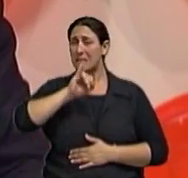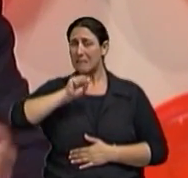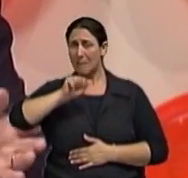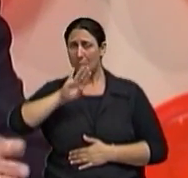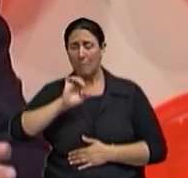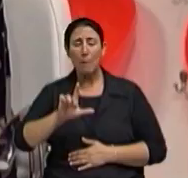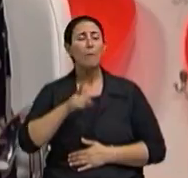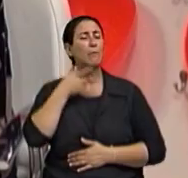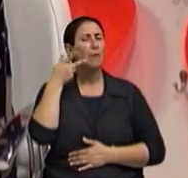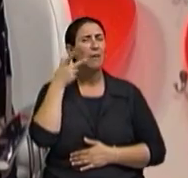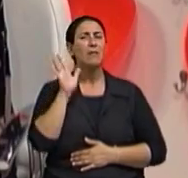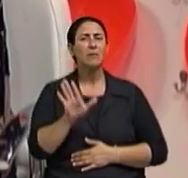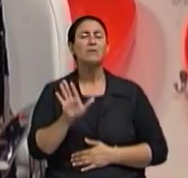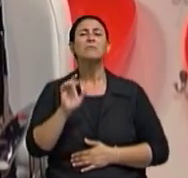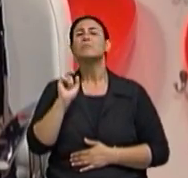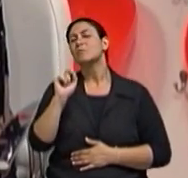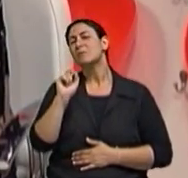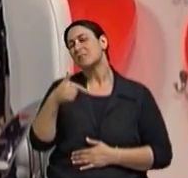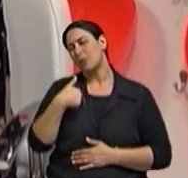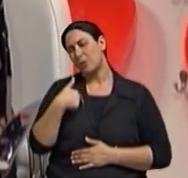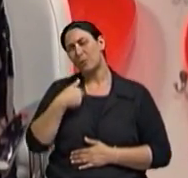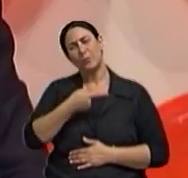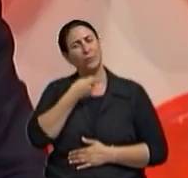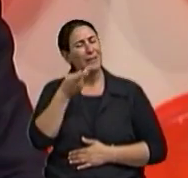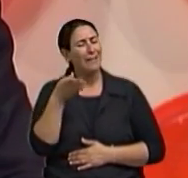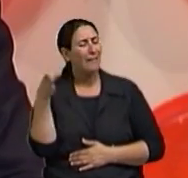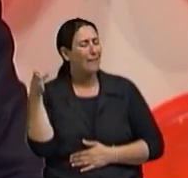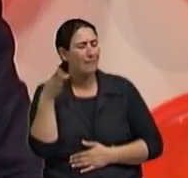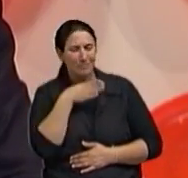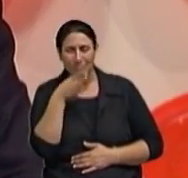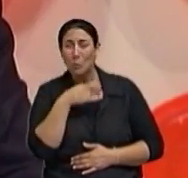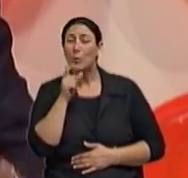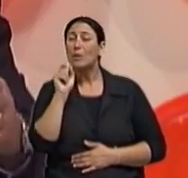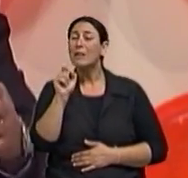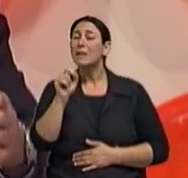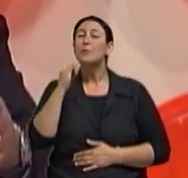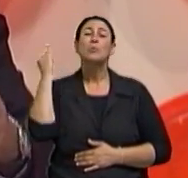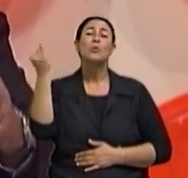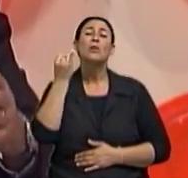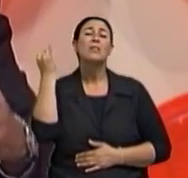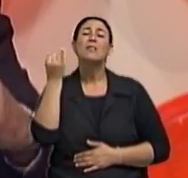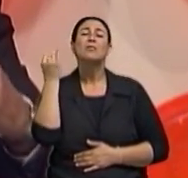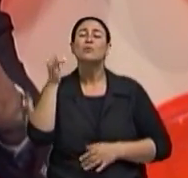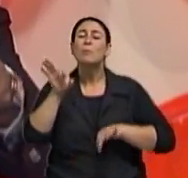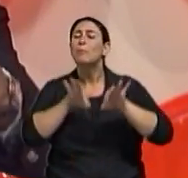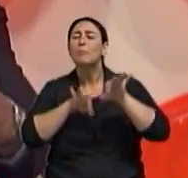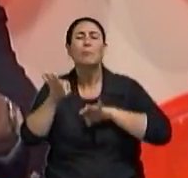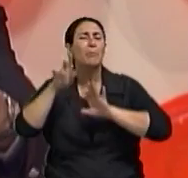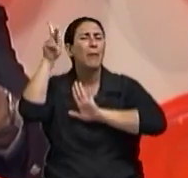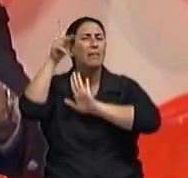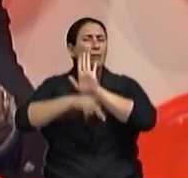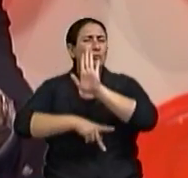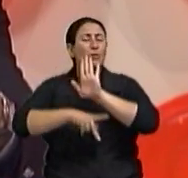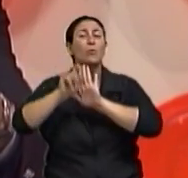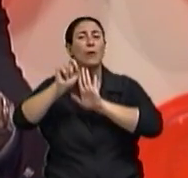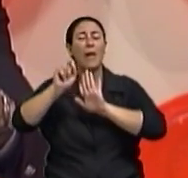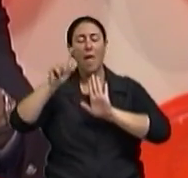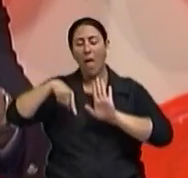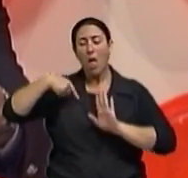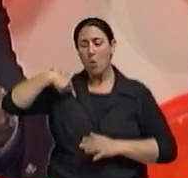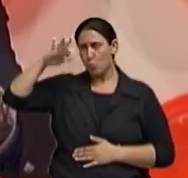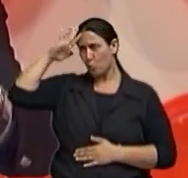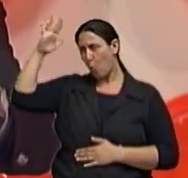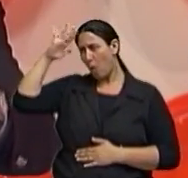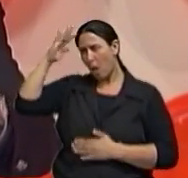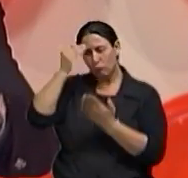planejamento. Eu tenho um minuto, eu só queria dizer a importância de a gente planejar. O que é planejar? Planejar é estabelecer sonhos e fazer